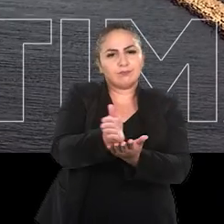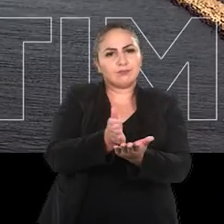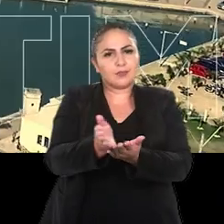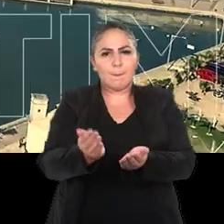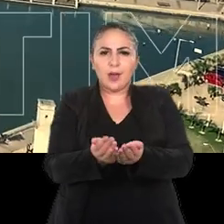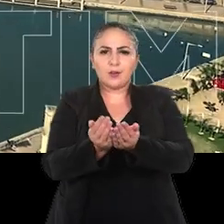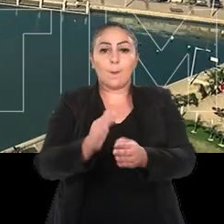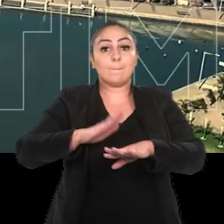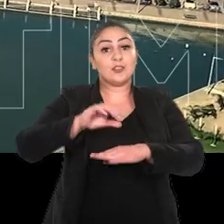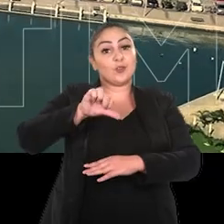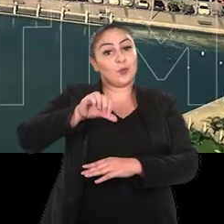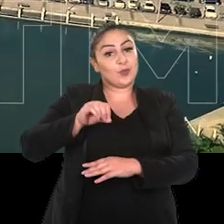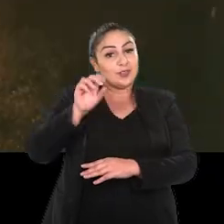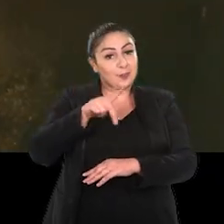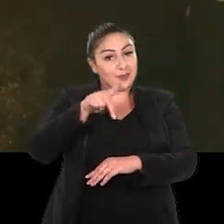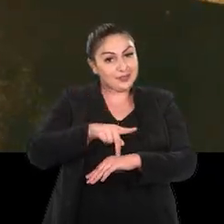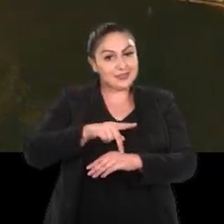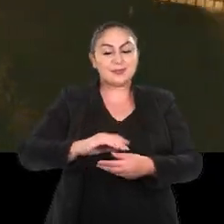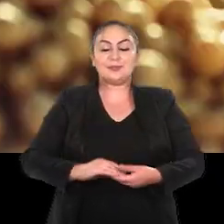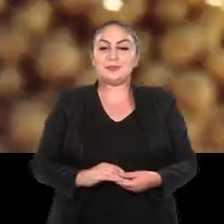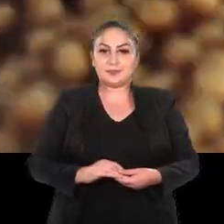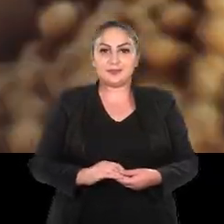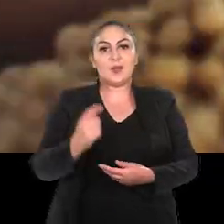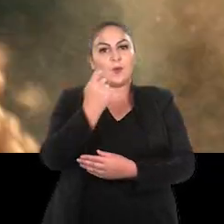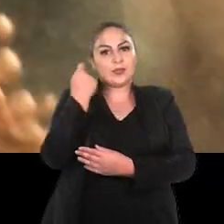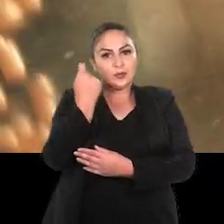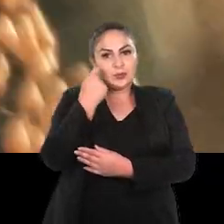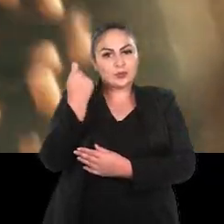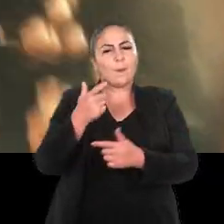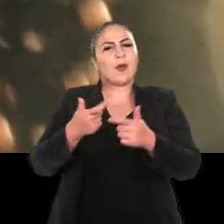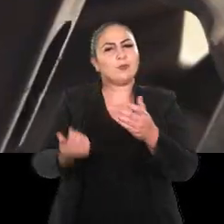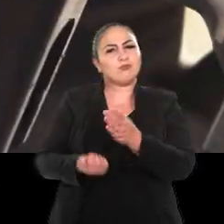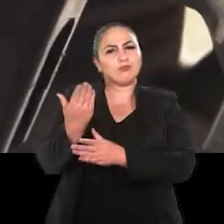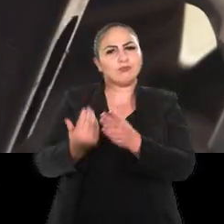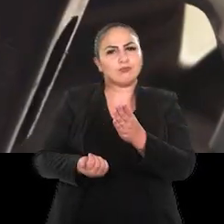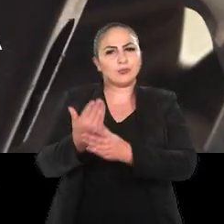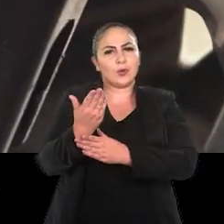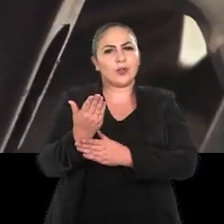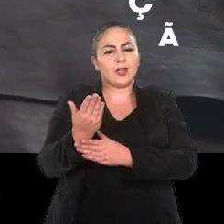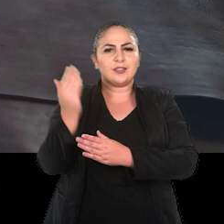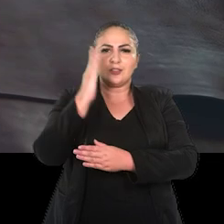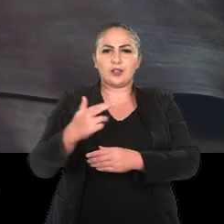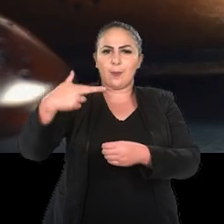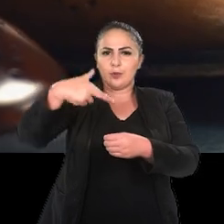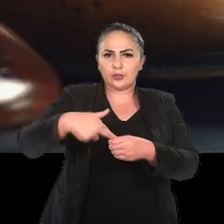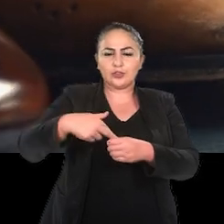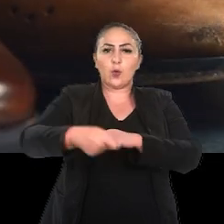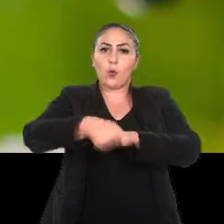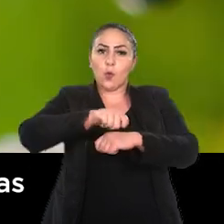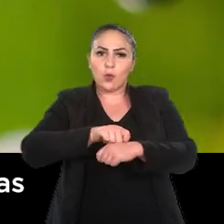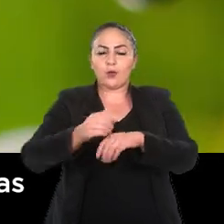mais de 90 países. O Rio Grande do Sul é o maior produtor nacional de biodiesel, couro,